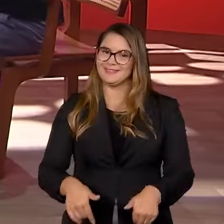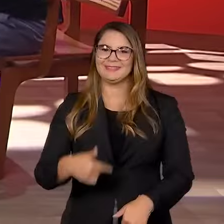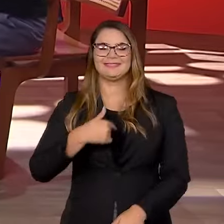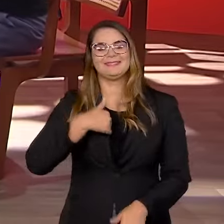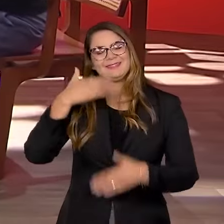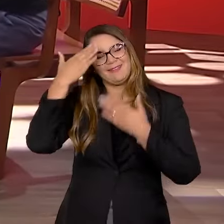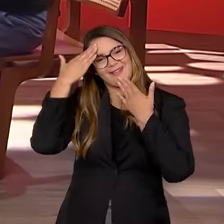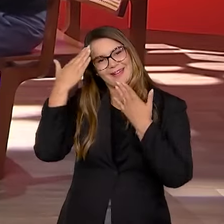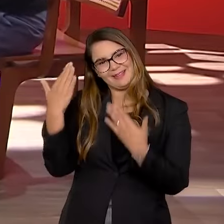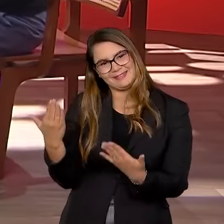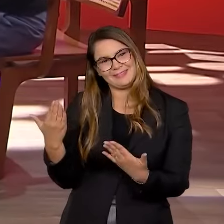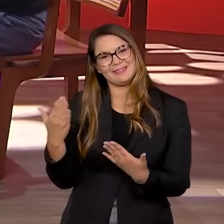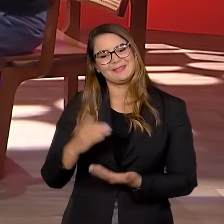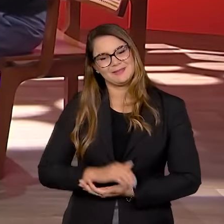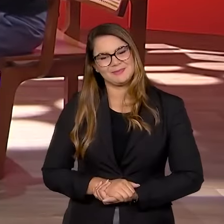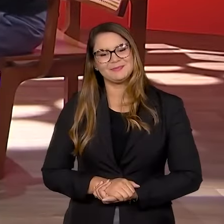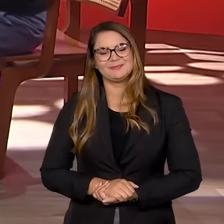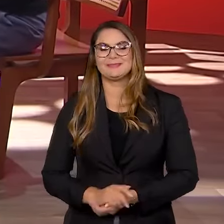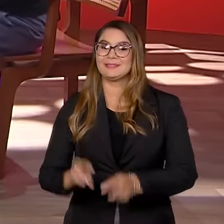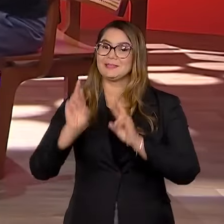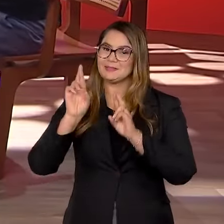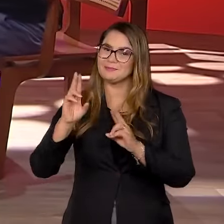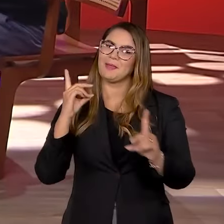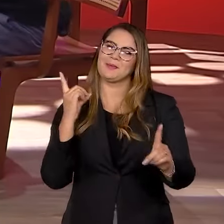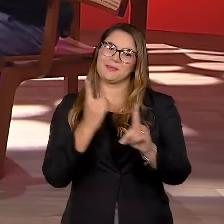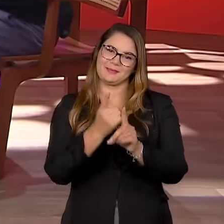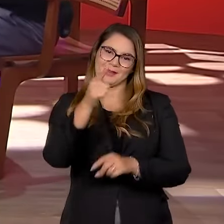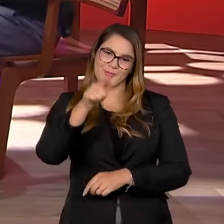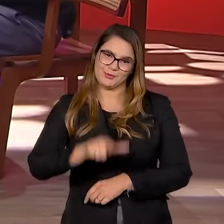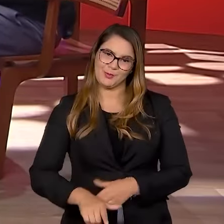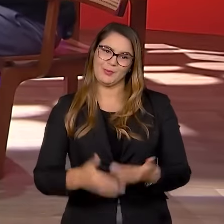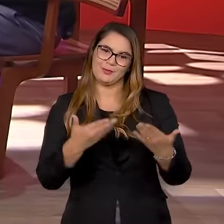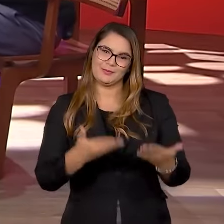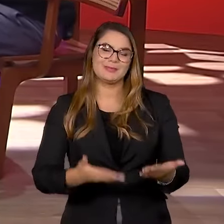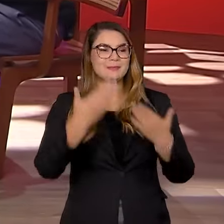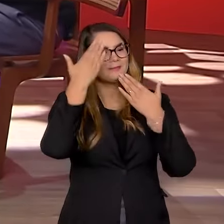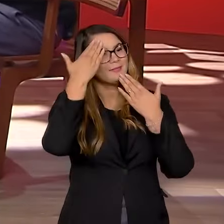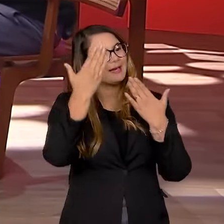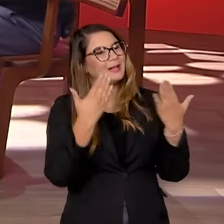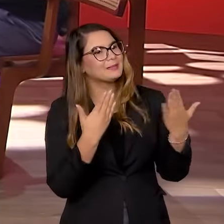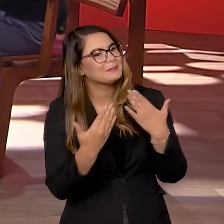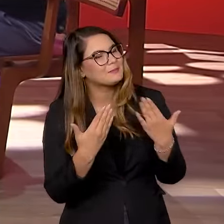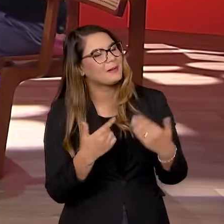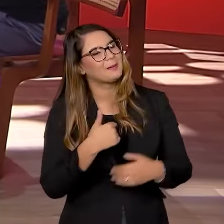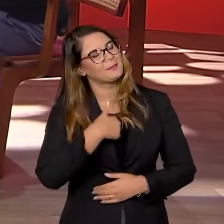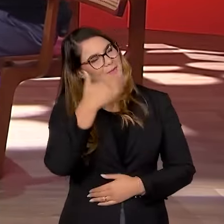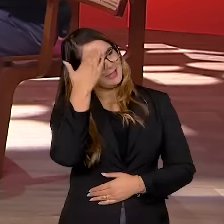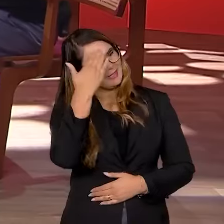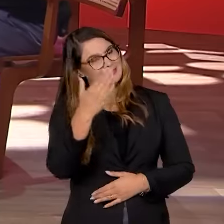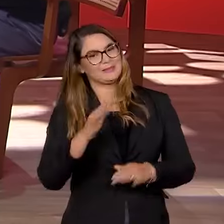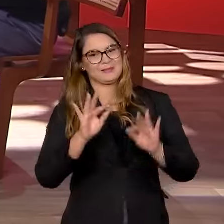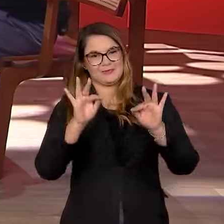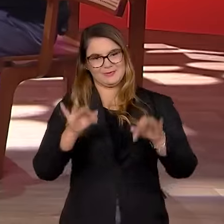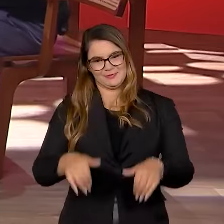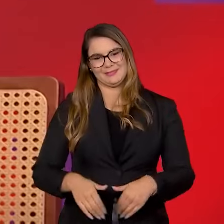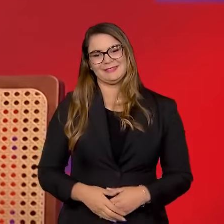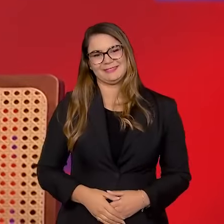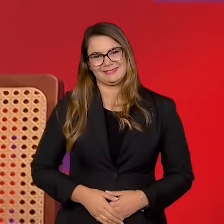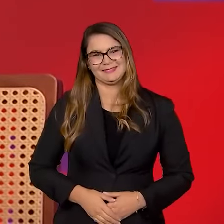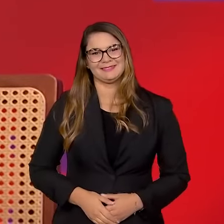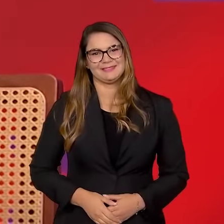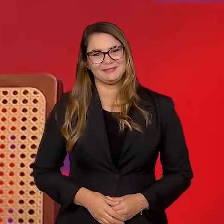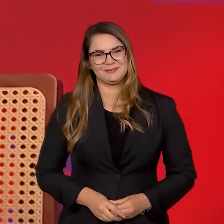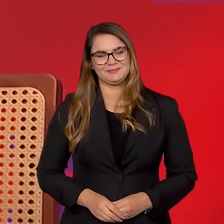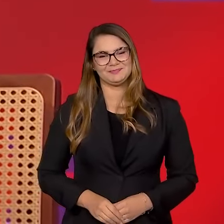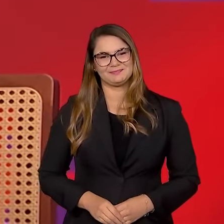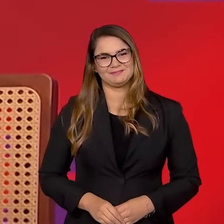Eu que agradeço. Marcos, espero poder revê-lo. Claro. Muito obrigado pelo papo. E eu que agradeço. A gente vai ficando por aqui. Muito bem.